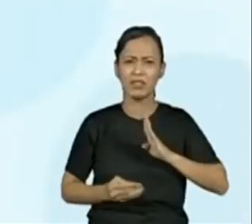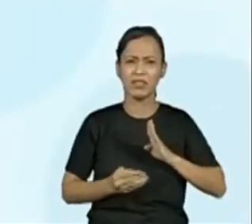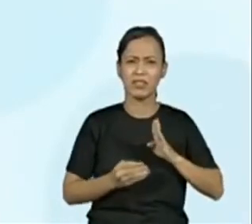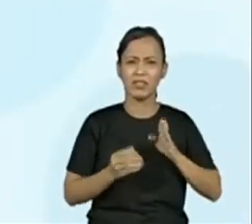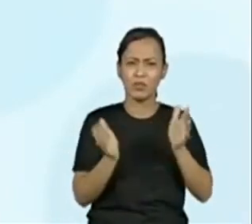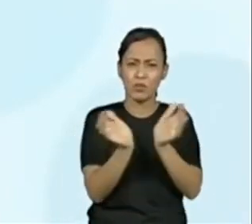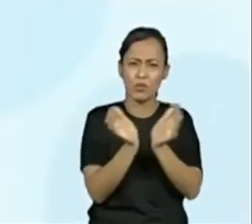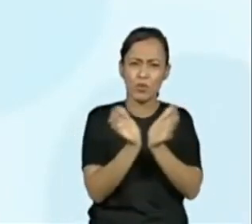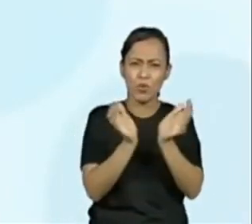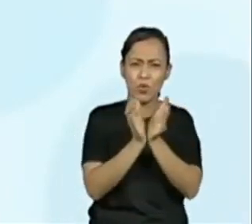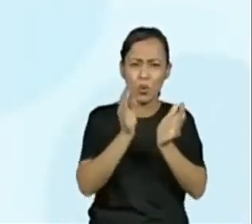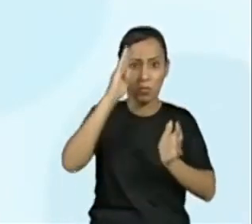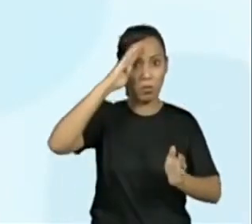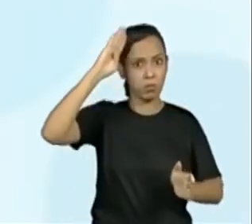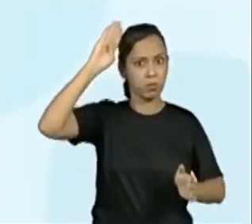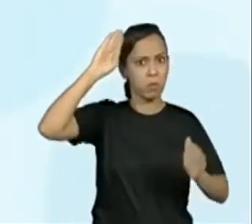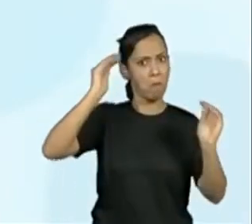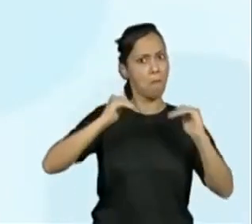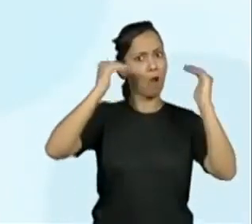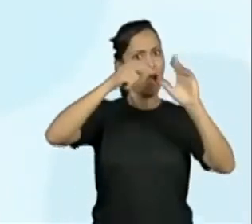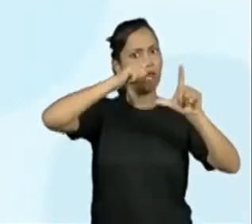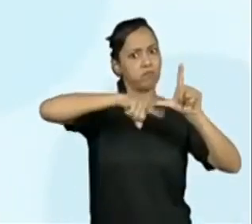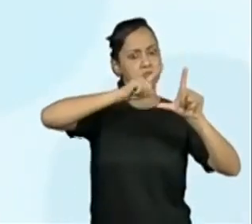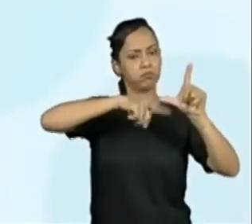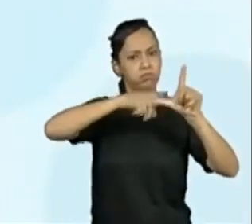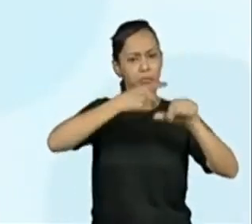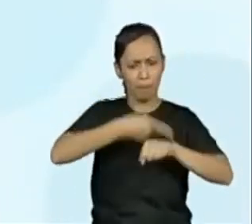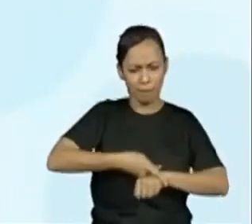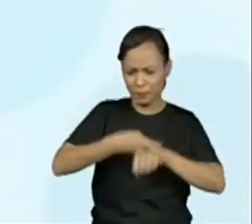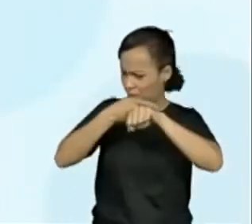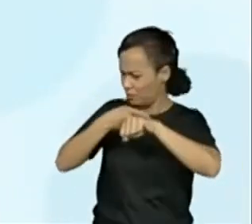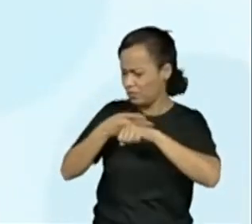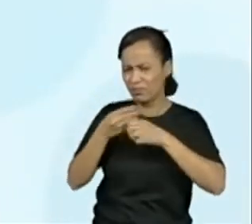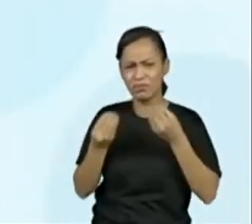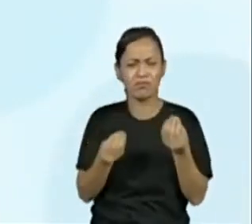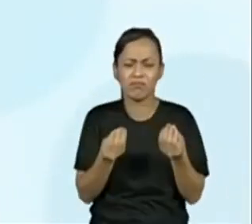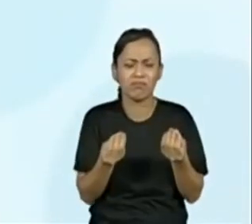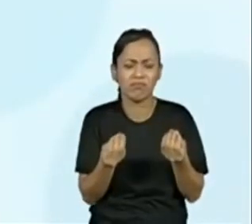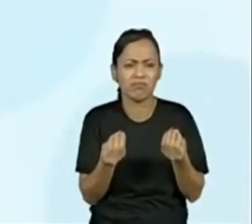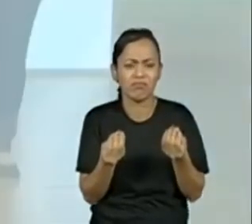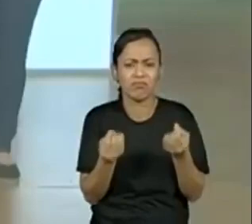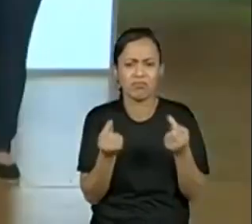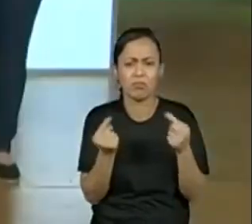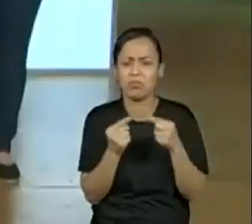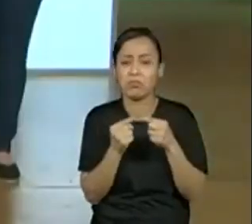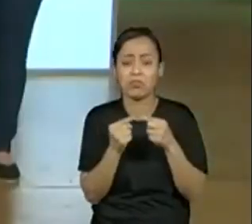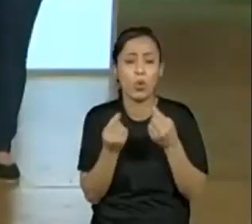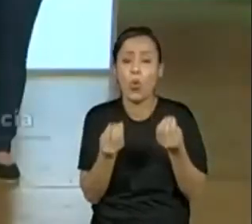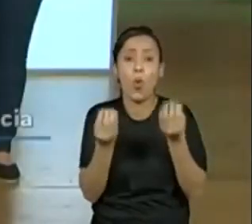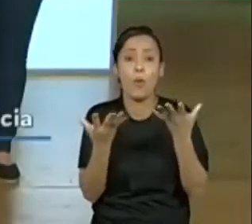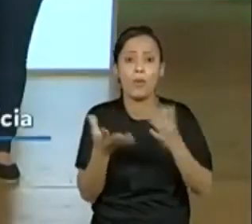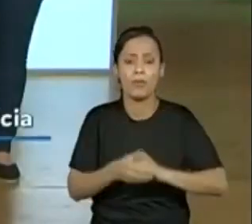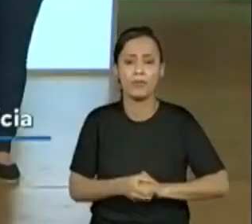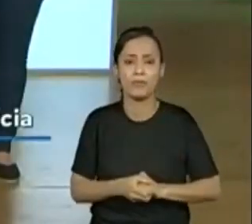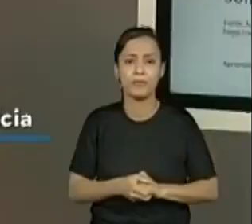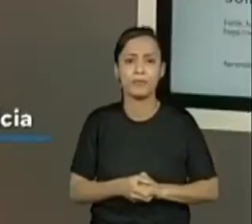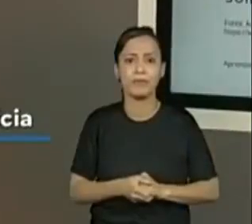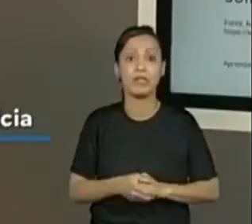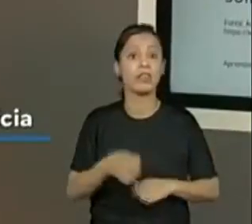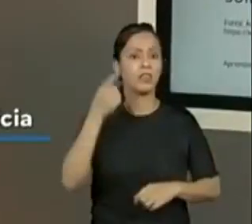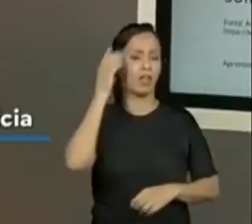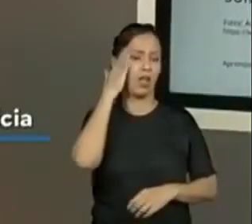ver com isso? Olha, sabe que eu não tinha pensado nisso? Foi a primeira coisa que me veio à cabeça. Se está falando de um tema super atual,